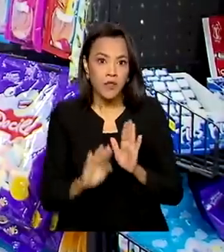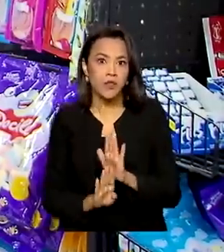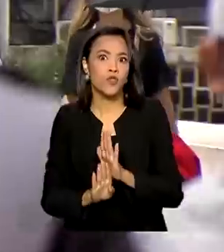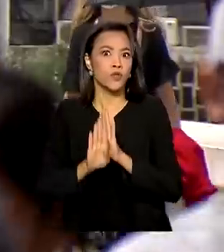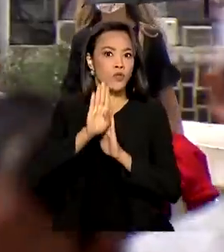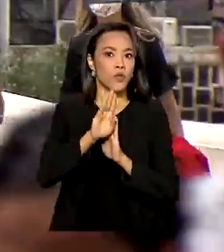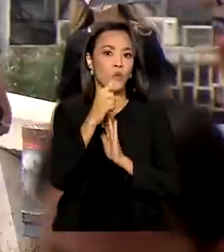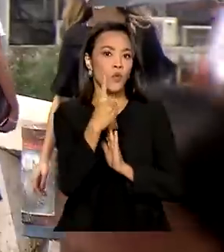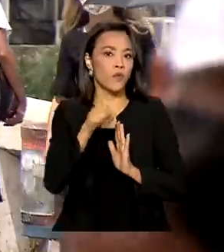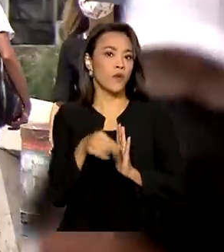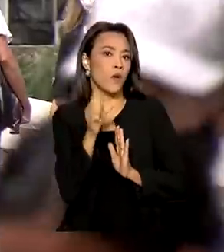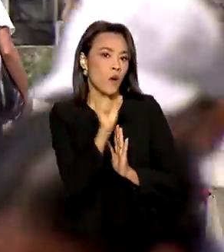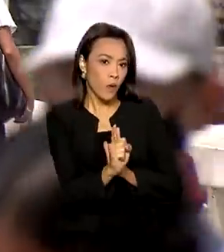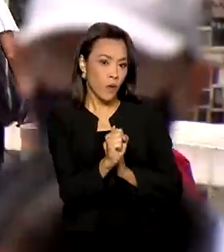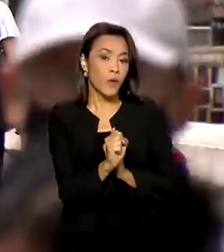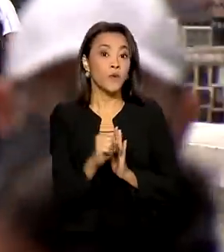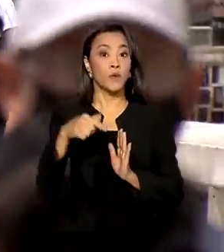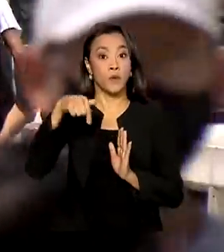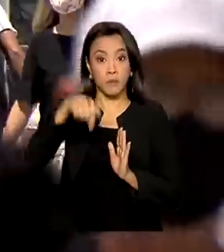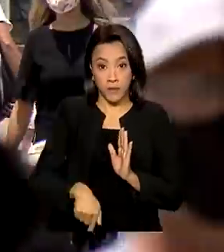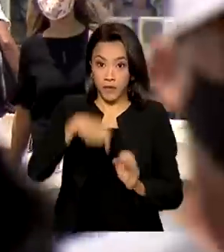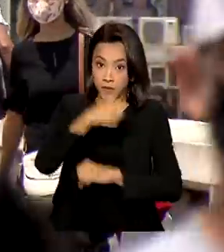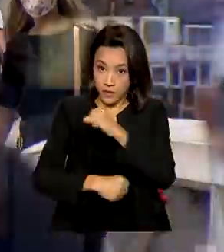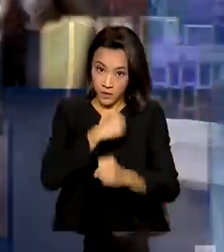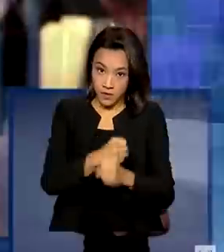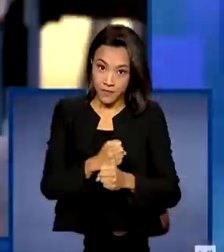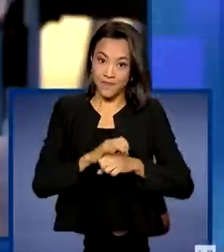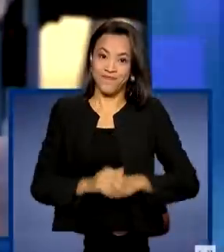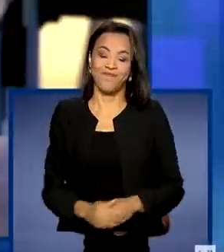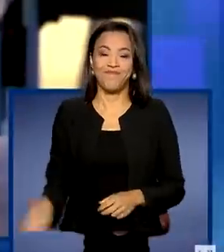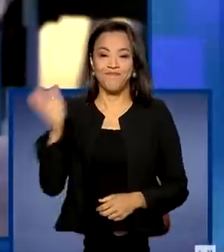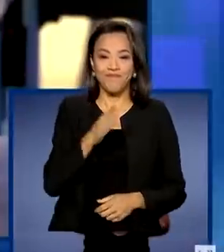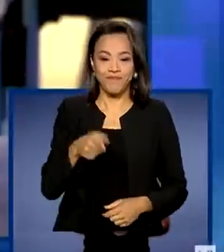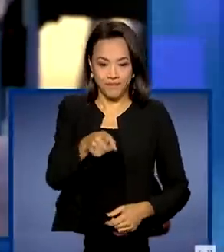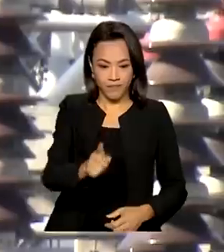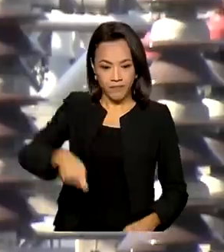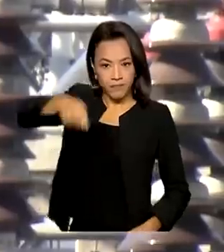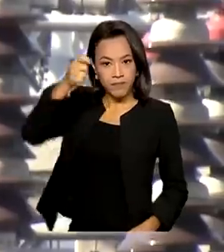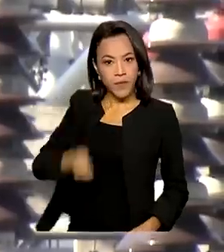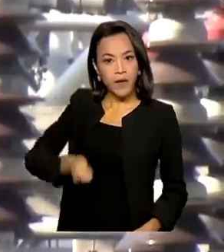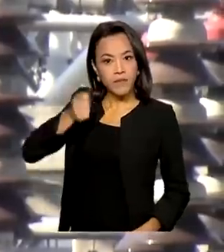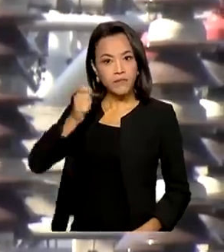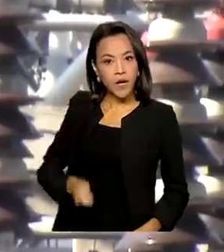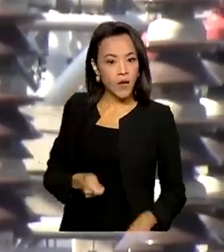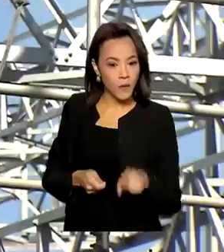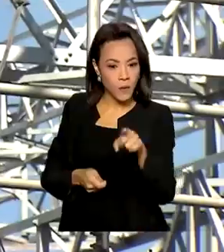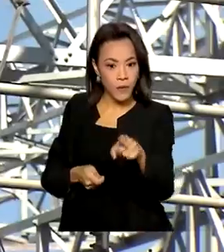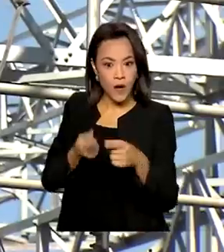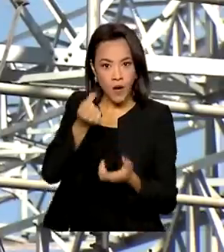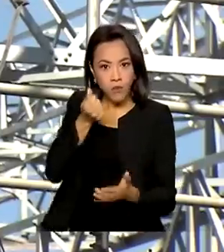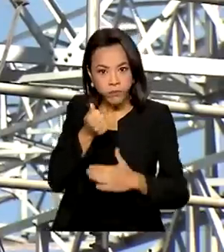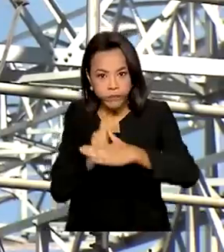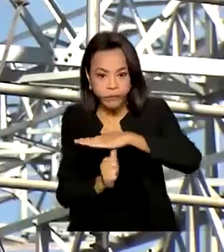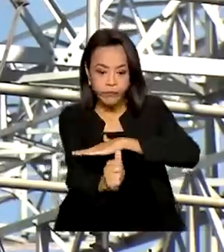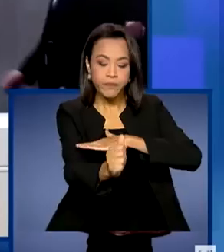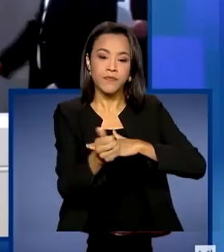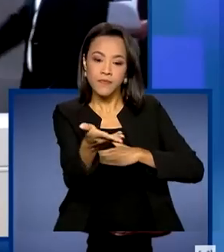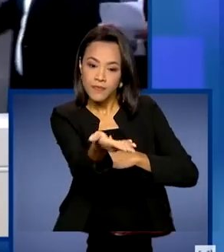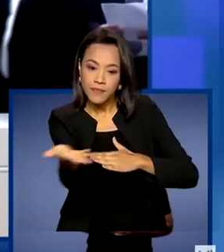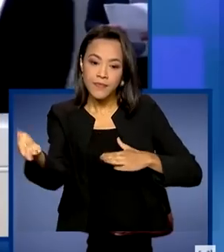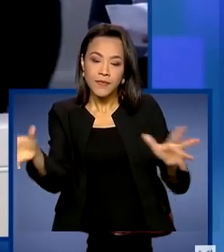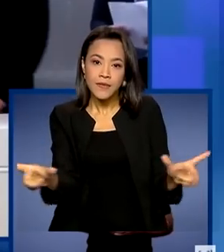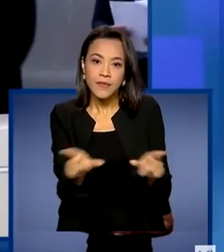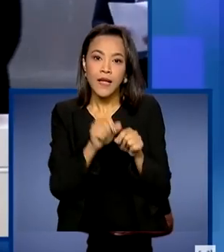1,8% em 2022. Martelo batido. Investimento do leilão de anel de